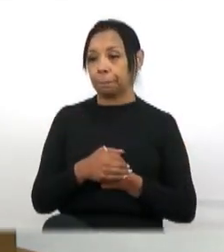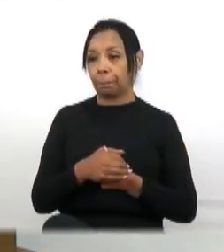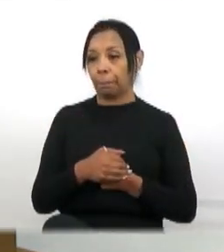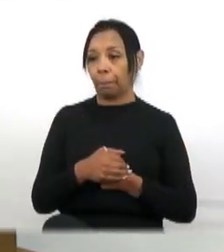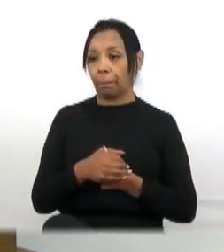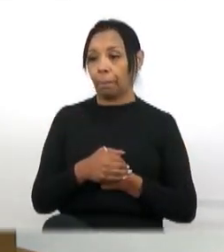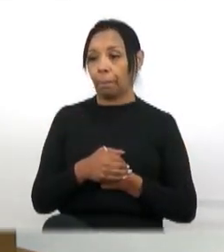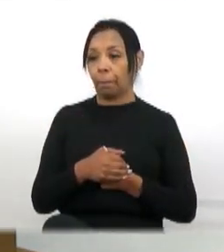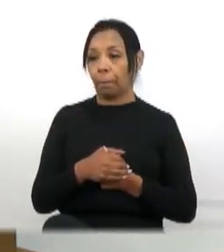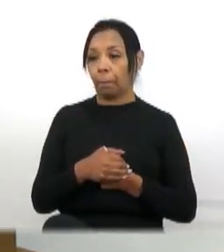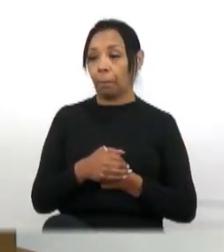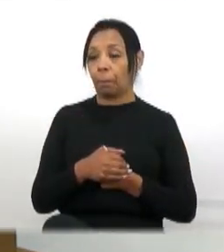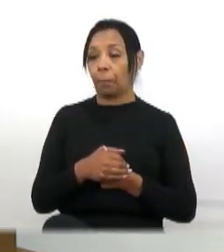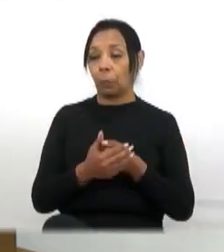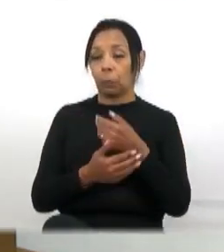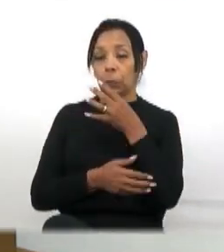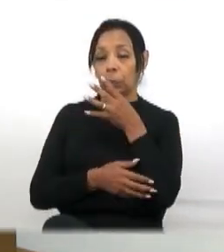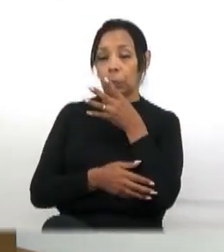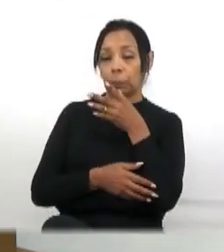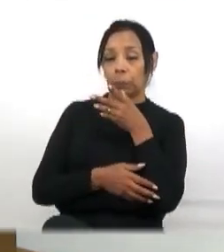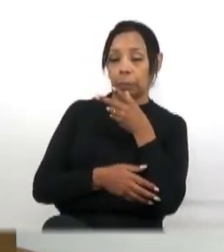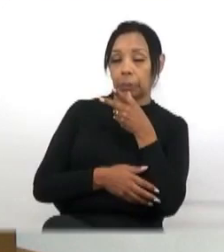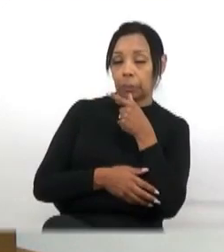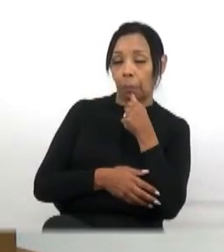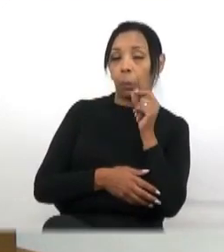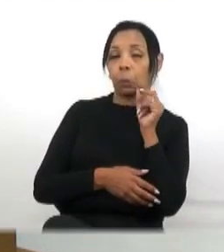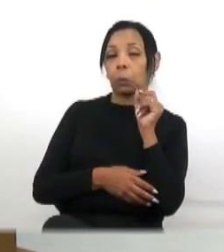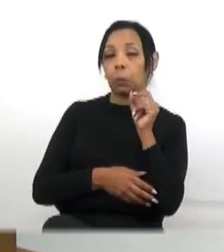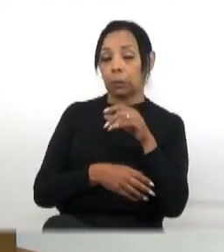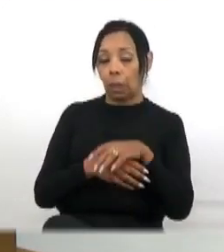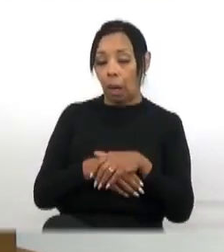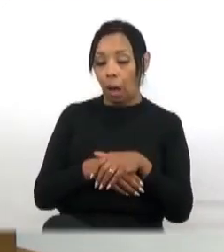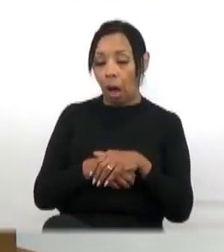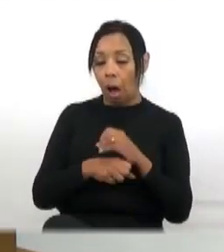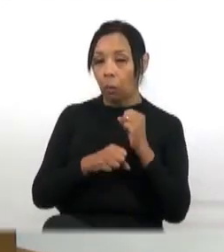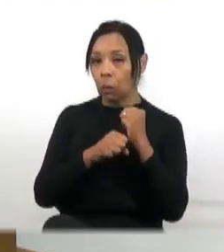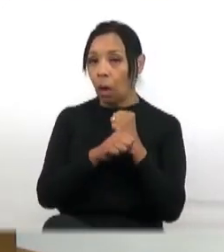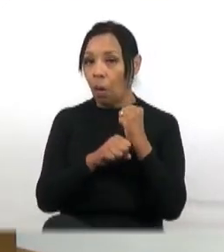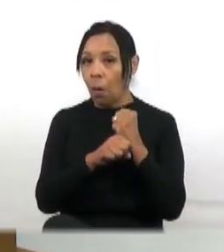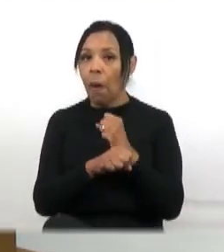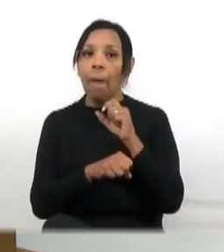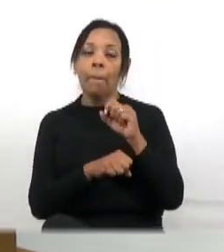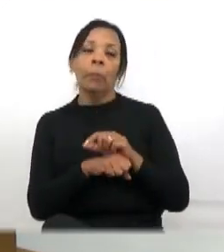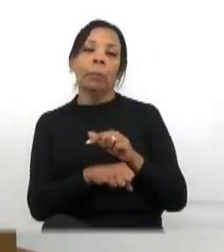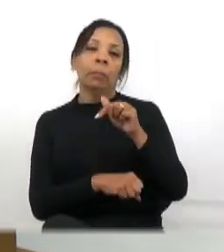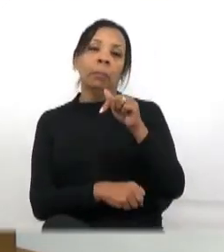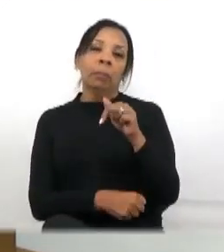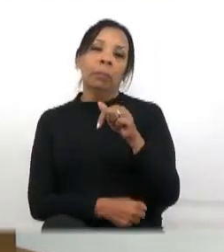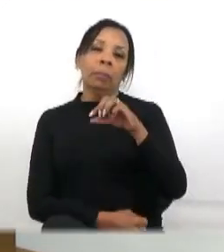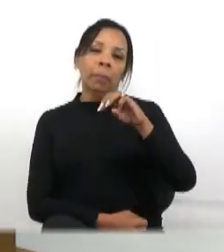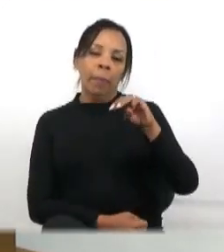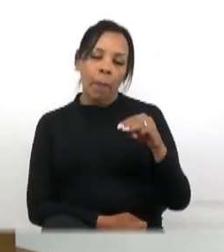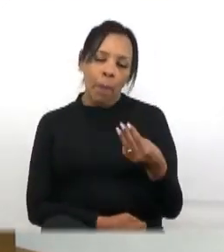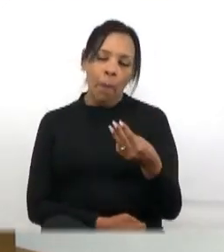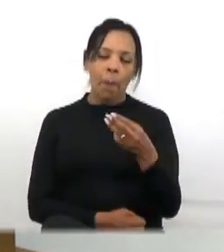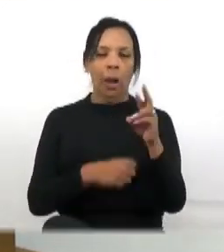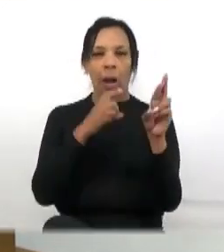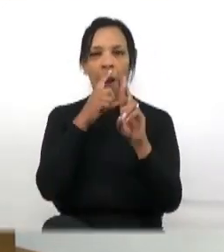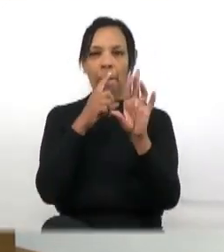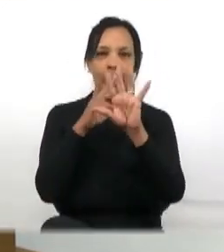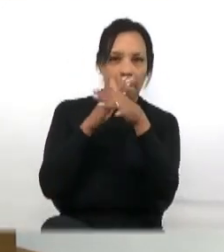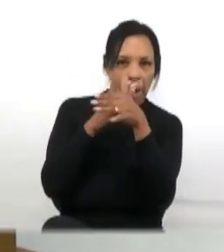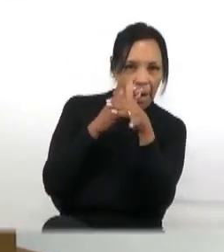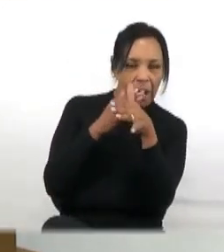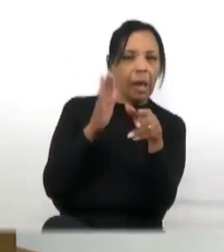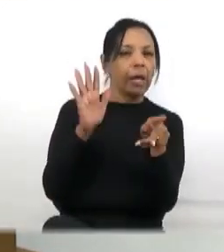Devagar, também, aquela obra, estamos falando de uma obra de 7 milhões, aproximadamente, 7 milhões e